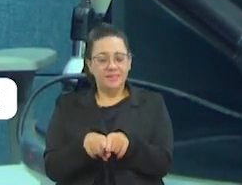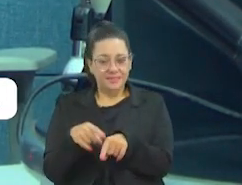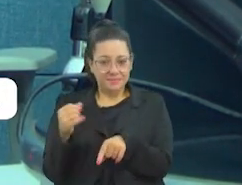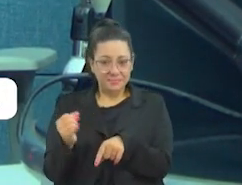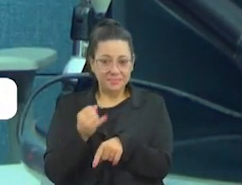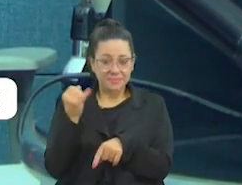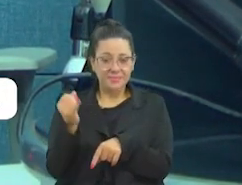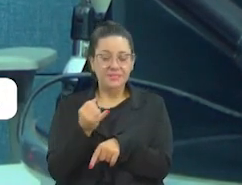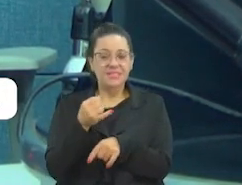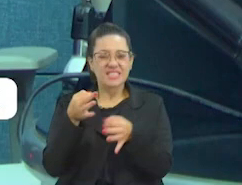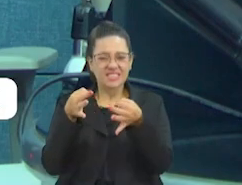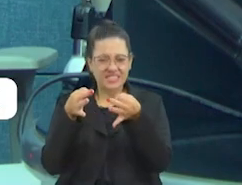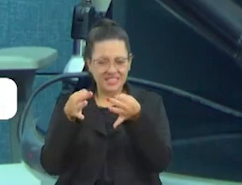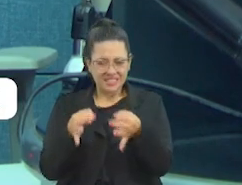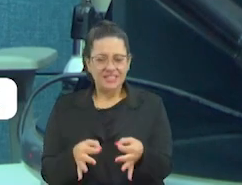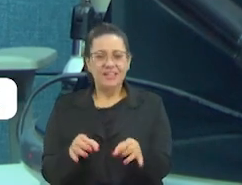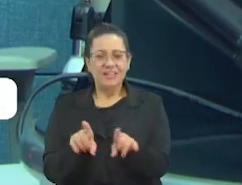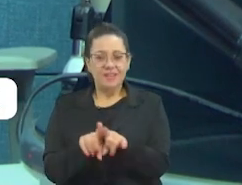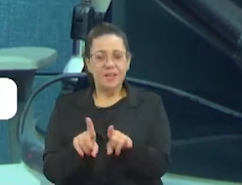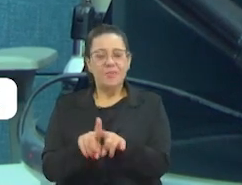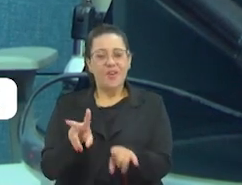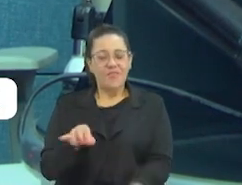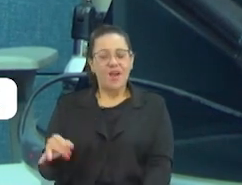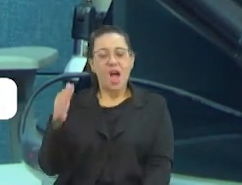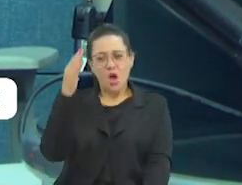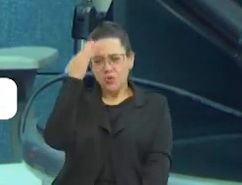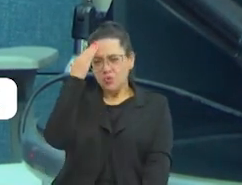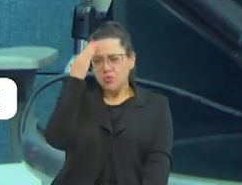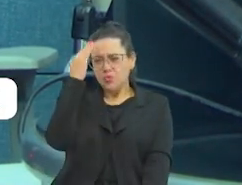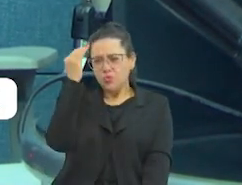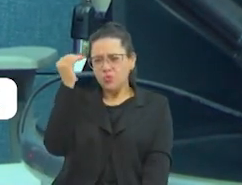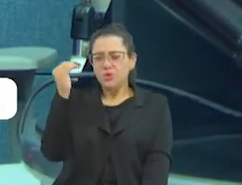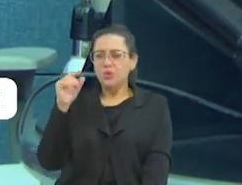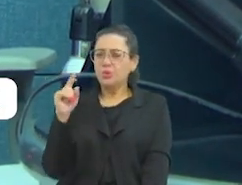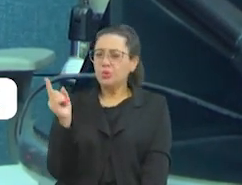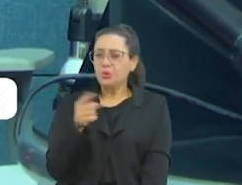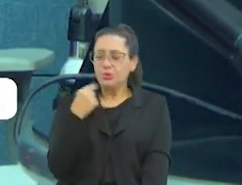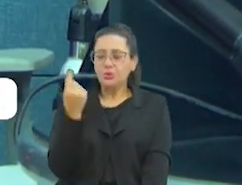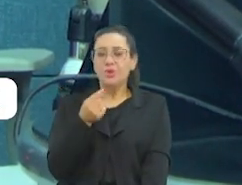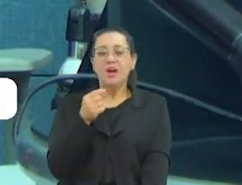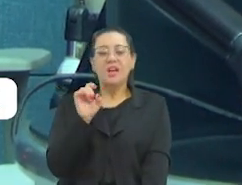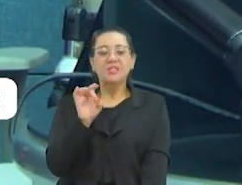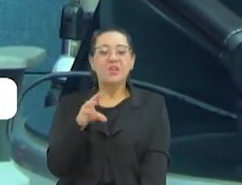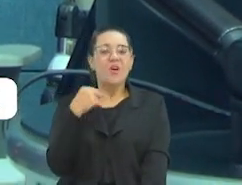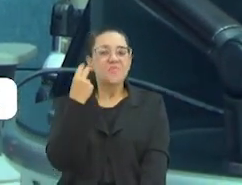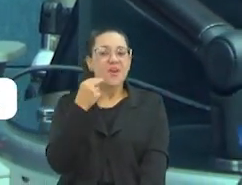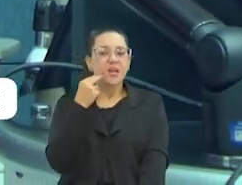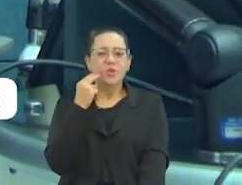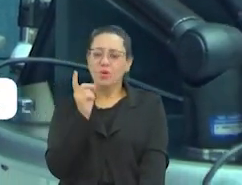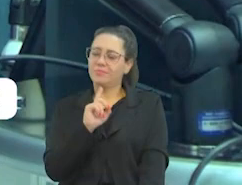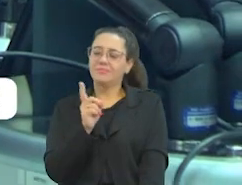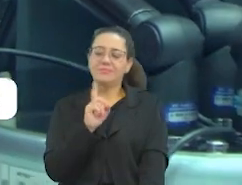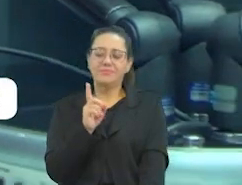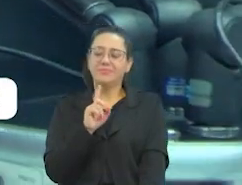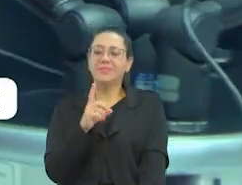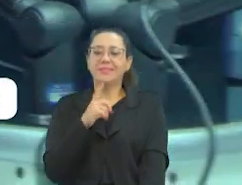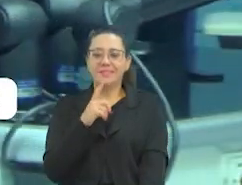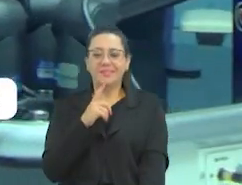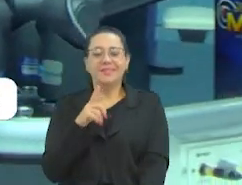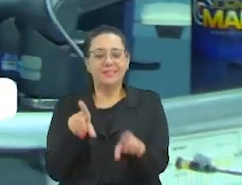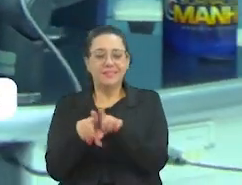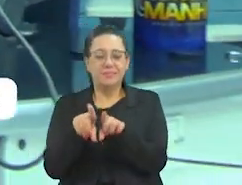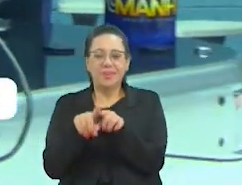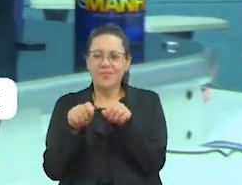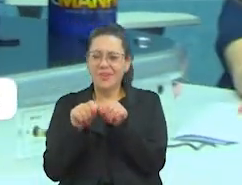E eu tenho certeza que será um grande sucesso, um projeto, volto a dizer, dos vereadores, não da Câmara, até porque a Câmara, ela não pode